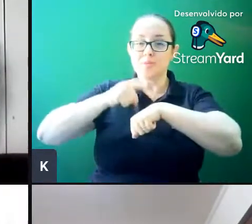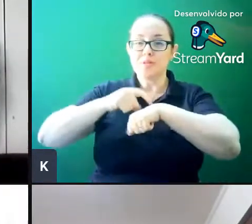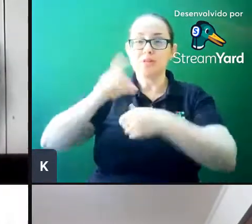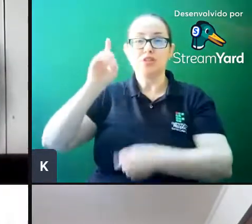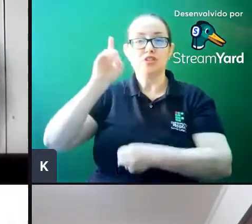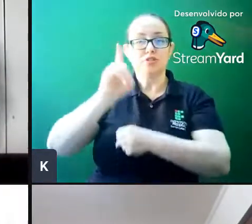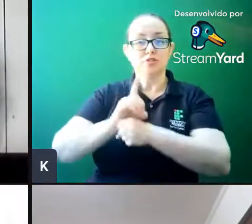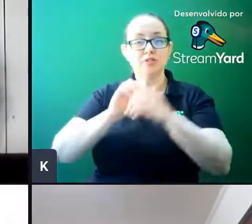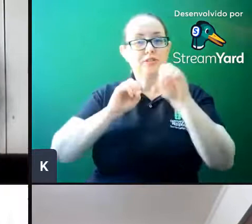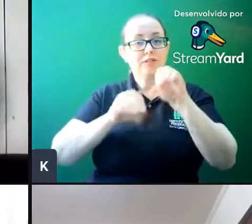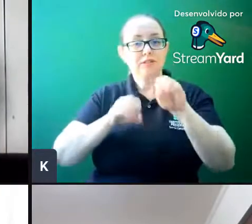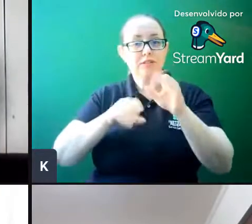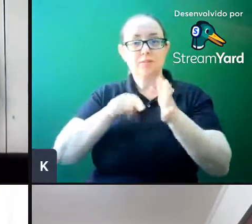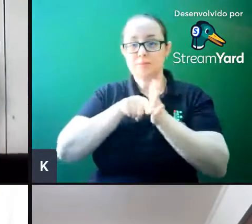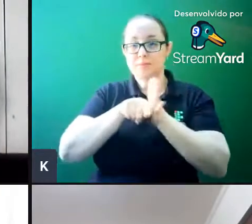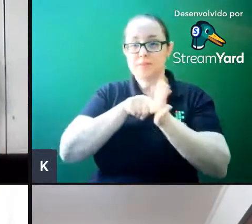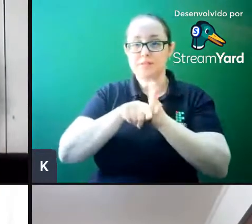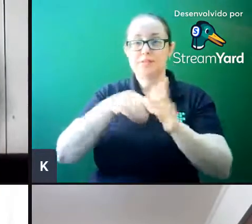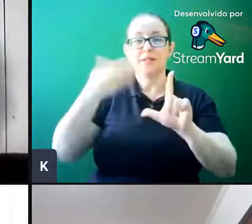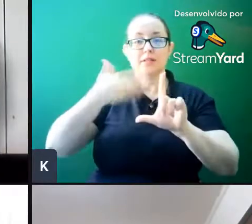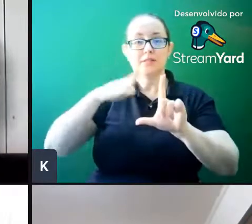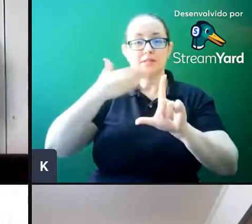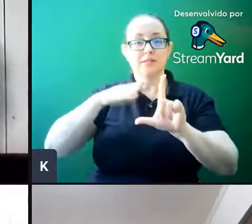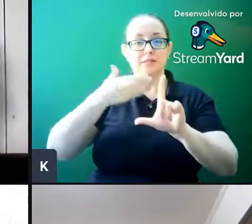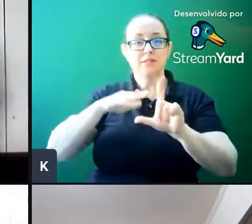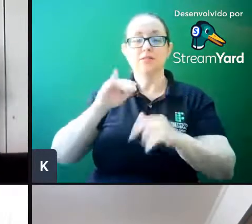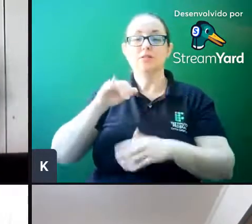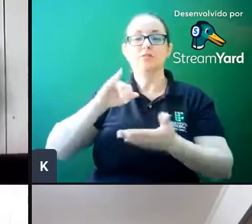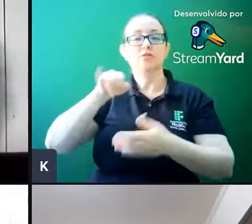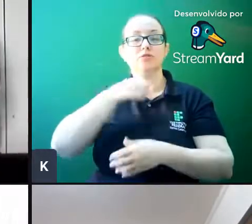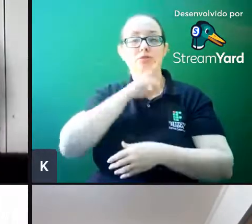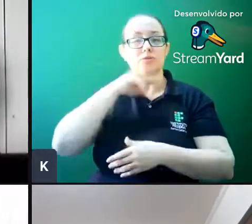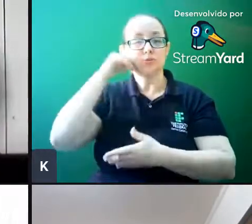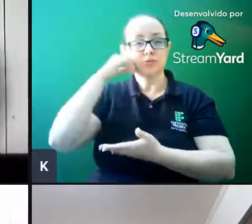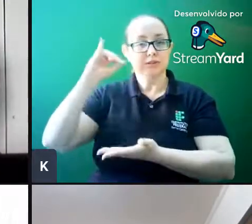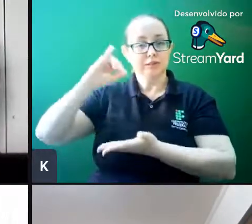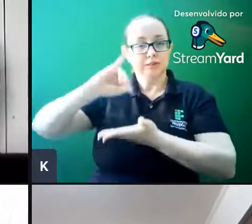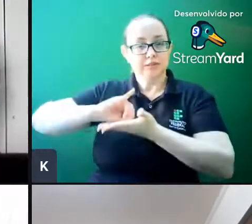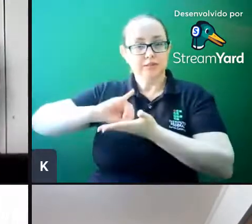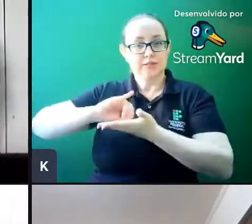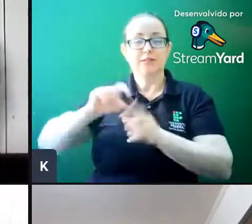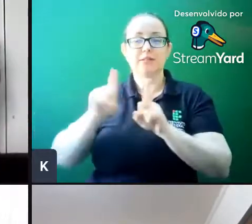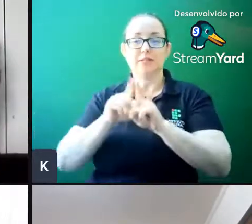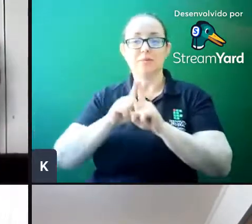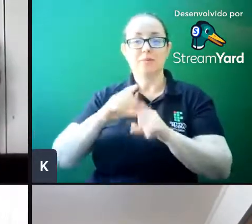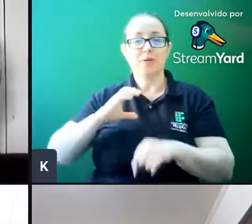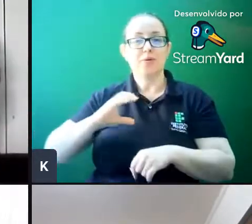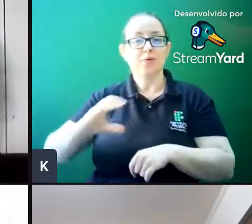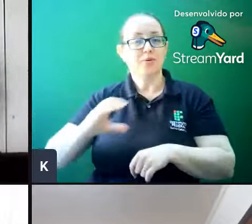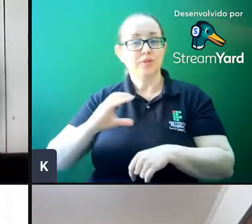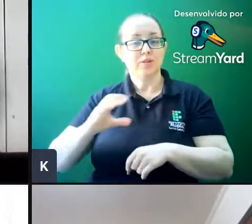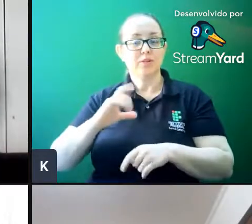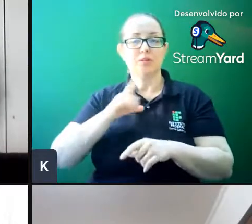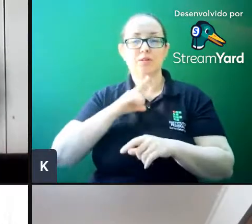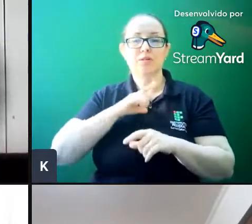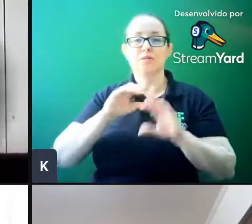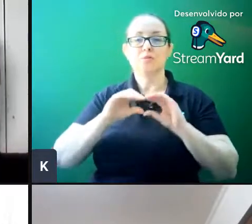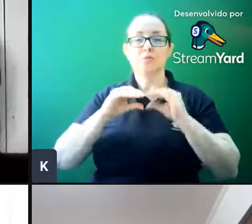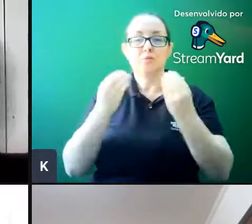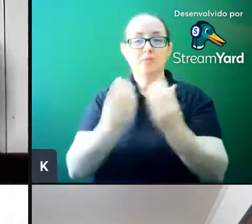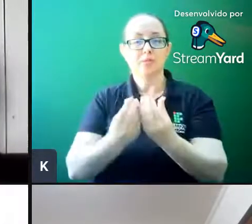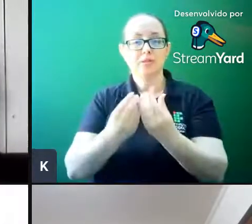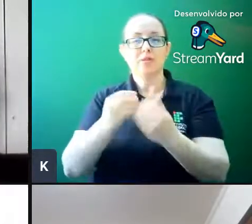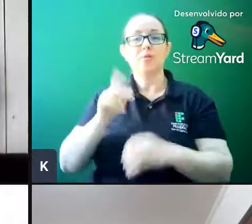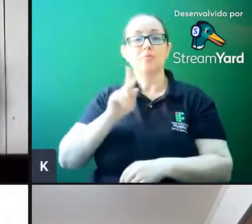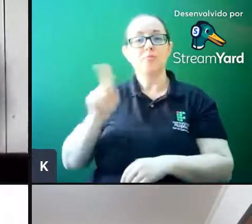Ensino, Pesquisa e Extensão do Campus Jaraguá do Sul Centro e co-coordenador da SNCT Multicampus, o professor